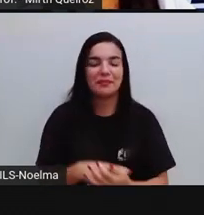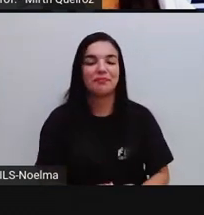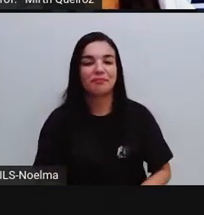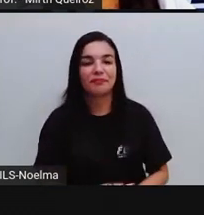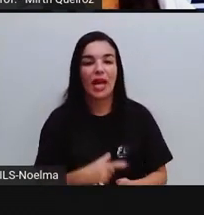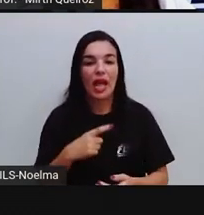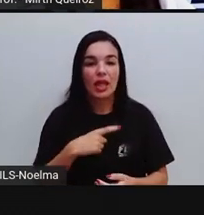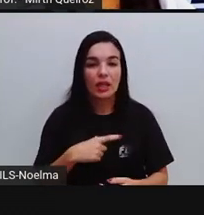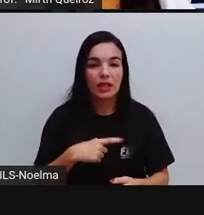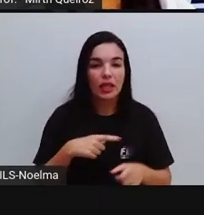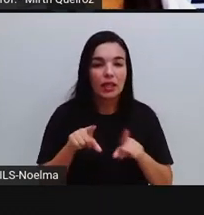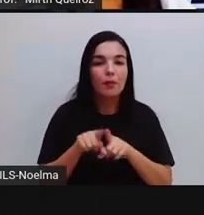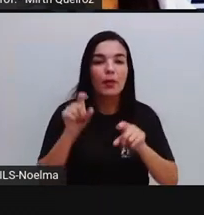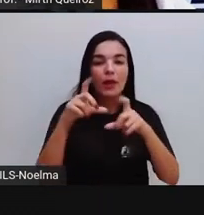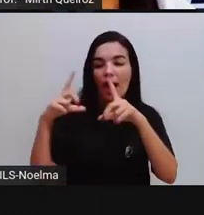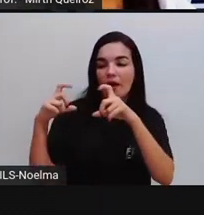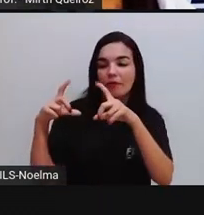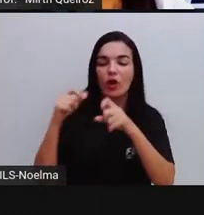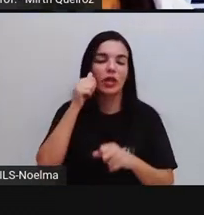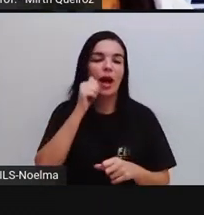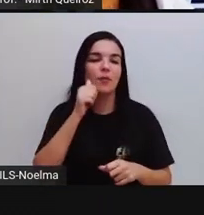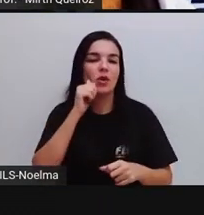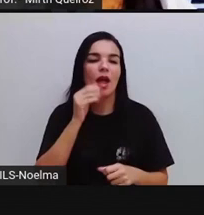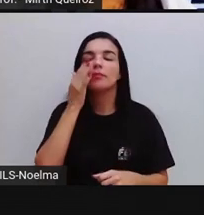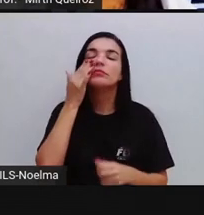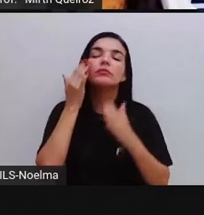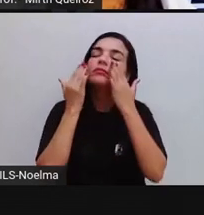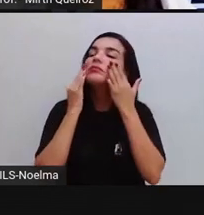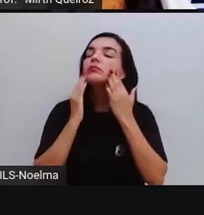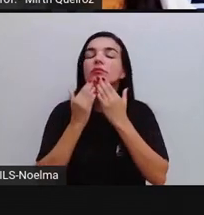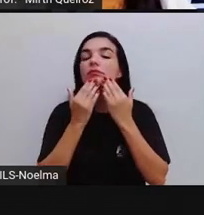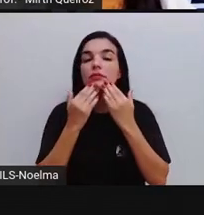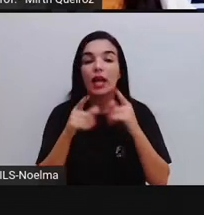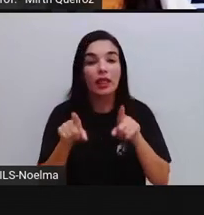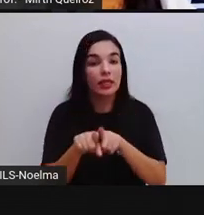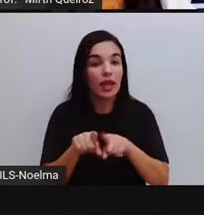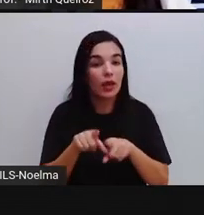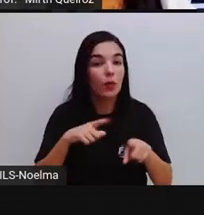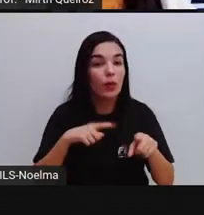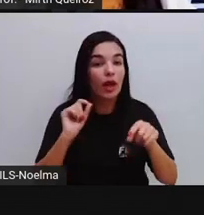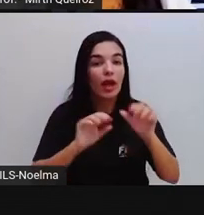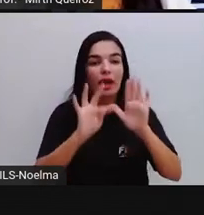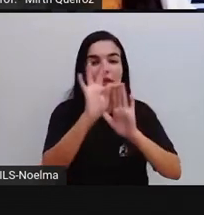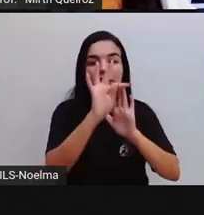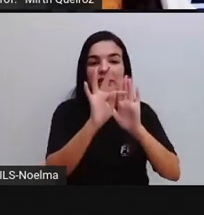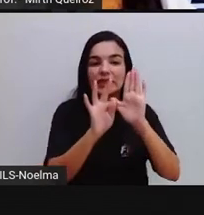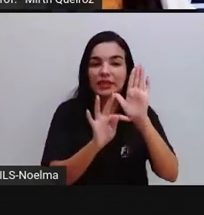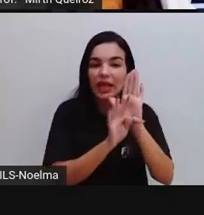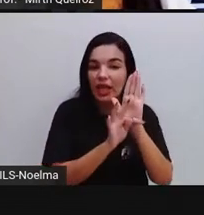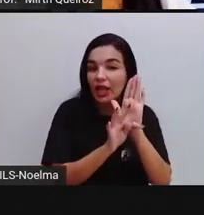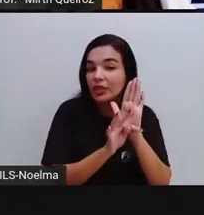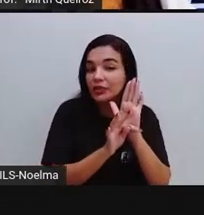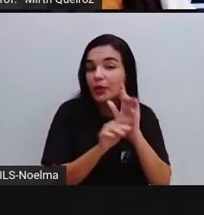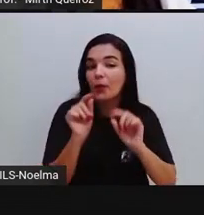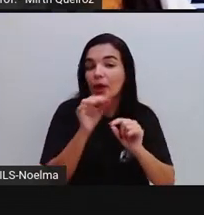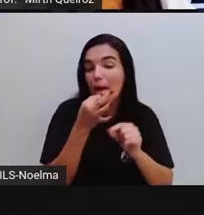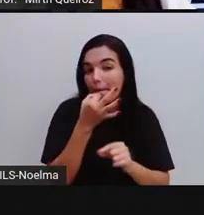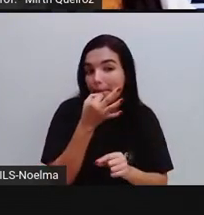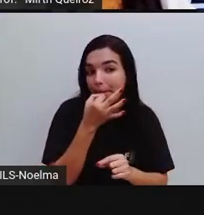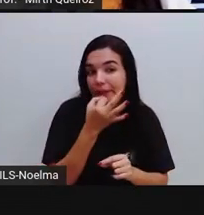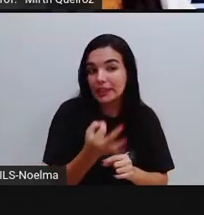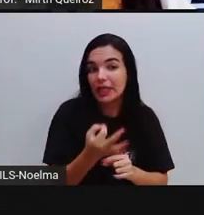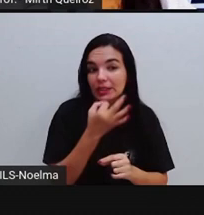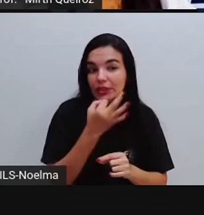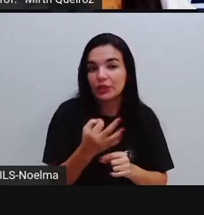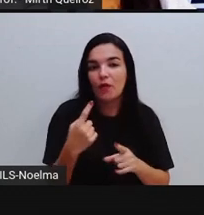uso da imagem da mulher, né? Se maquiando. Nós temos o texto argumentativo, que, neste caso, aí